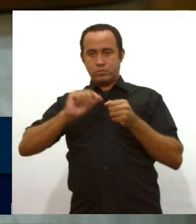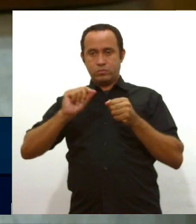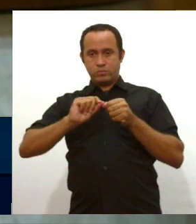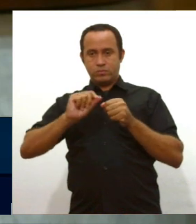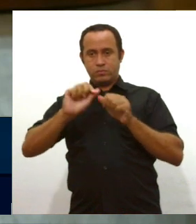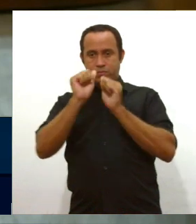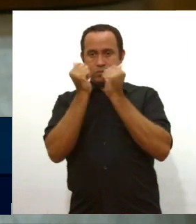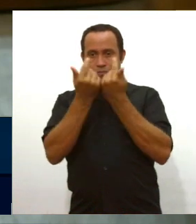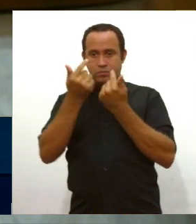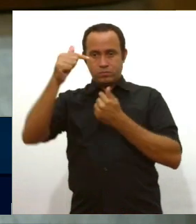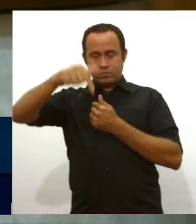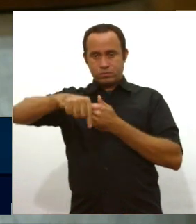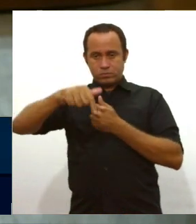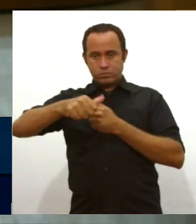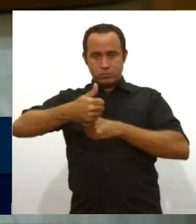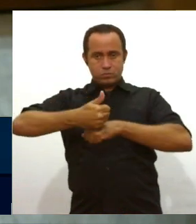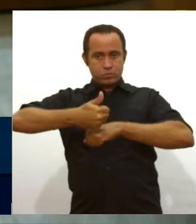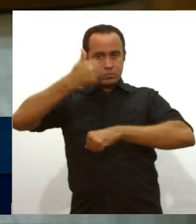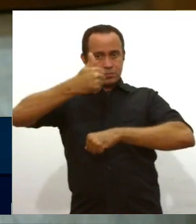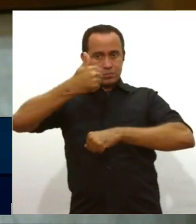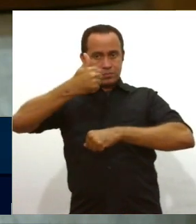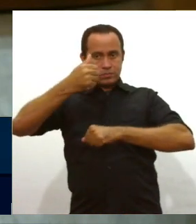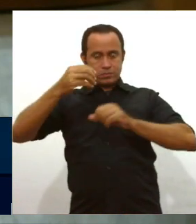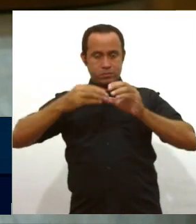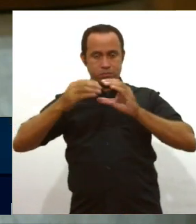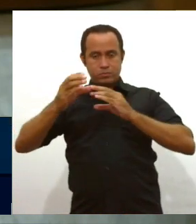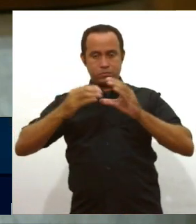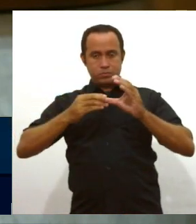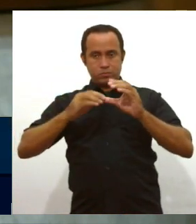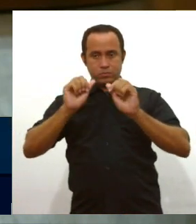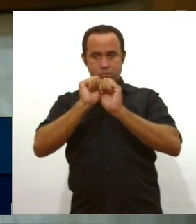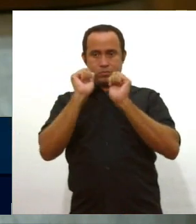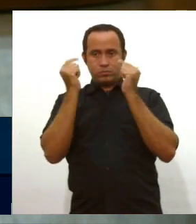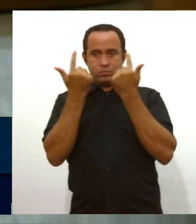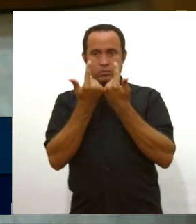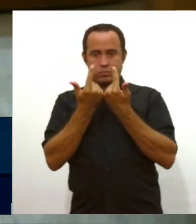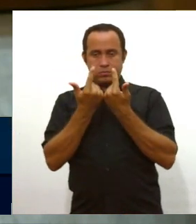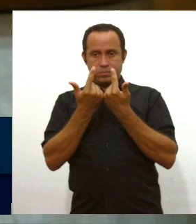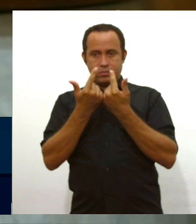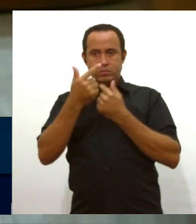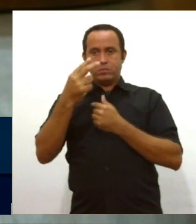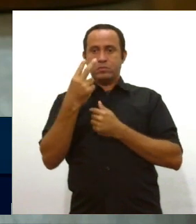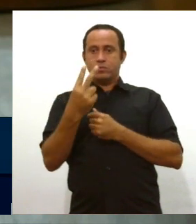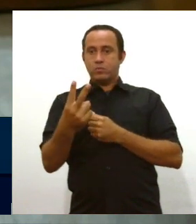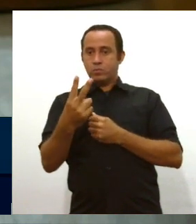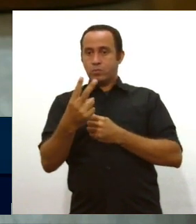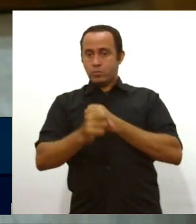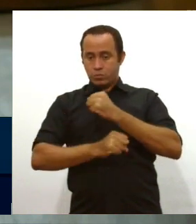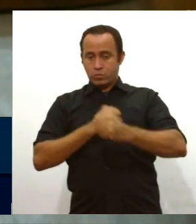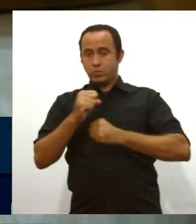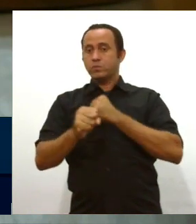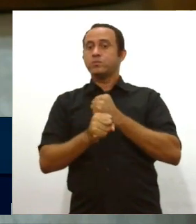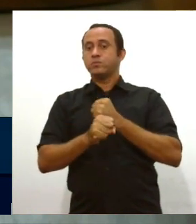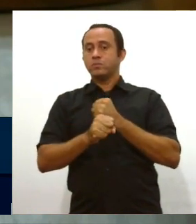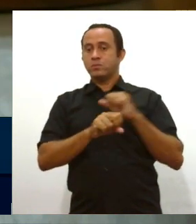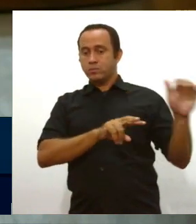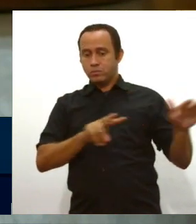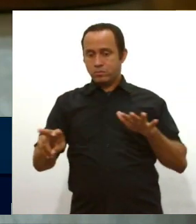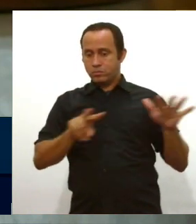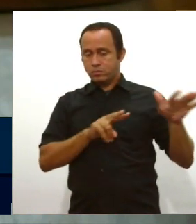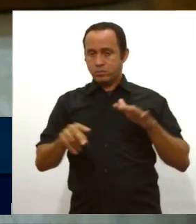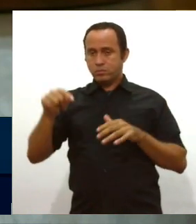Assembleia Legislativa. O primeiro concurso público da Assembleia Legislativa completa dois anos agora, essa semana,